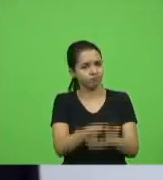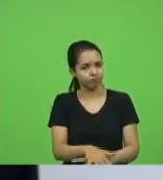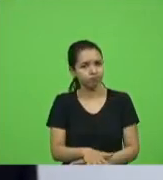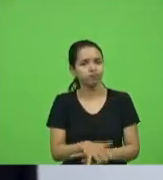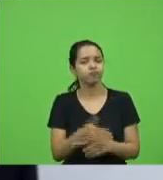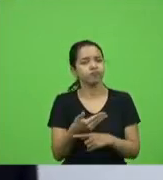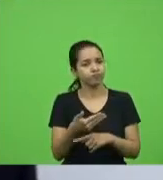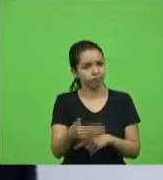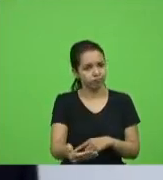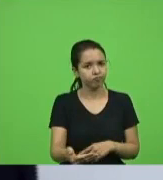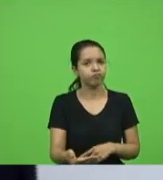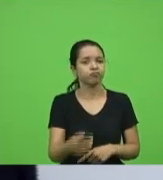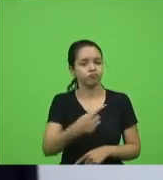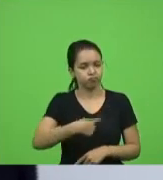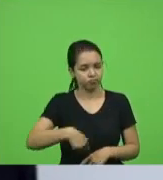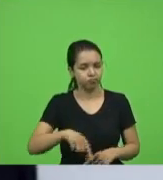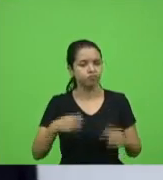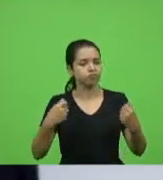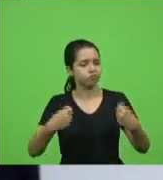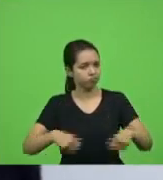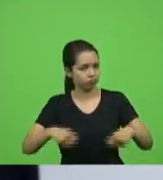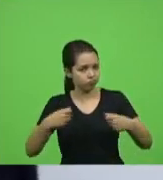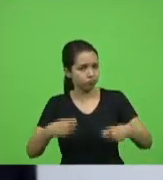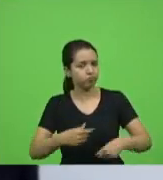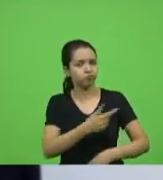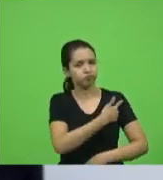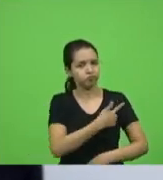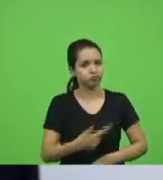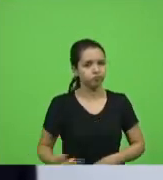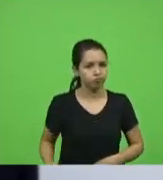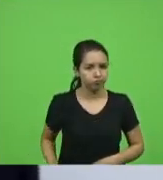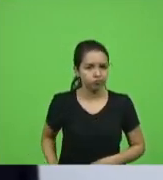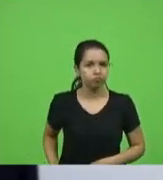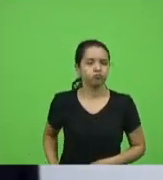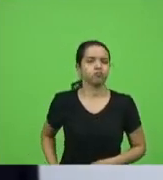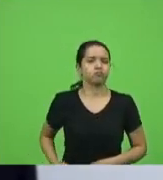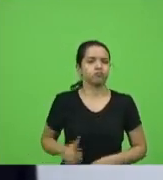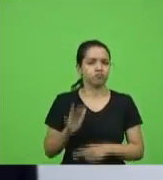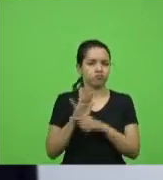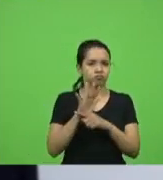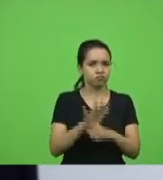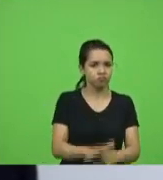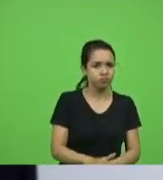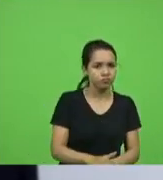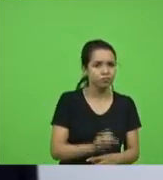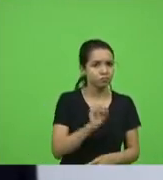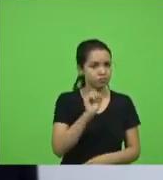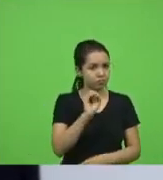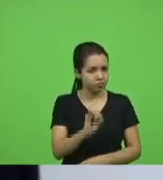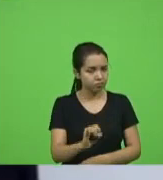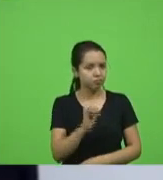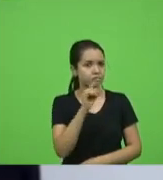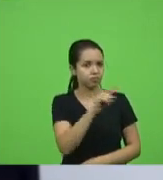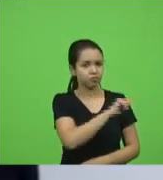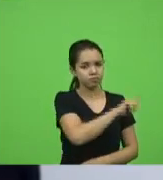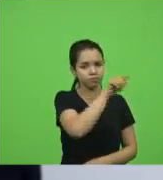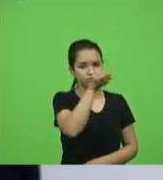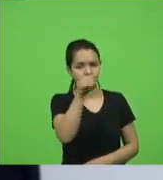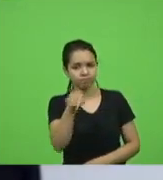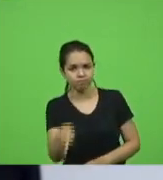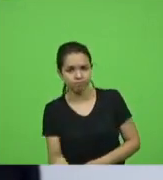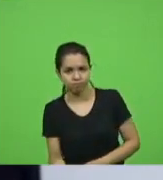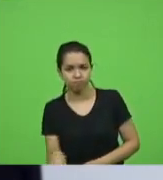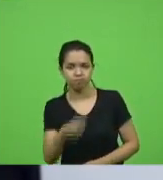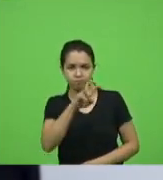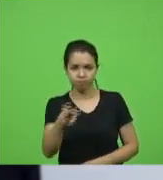precisamos de solução do governo se o Pazuello vier a Xancherê trazer vacina bem